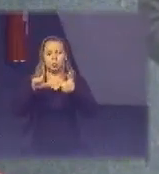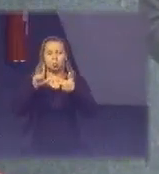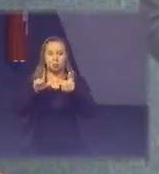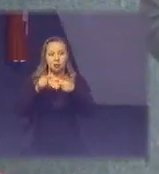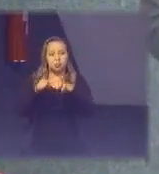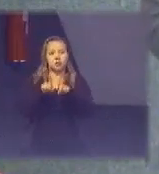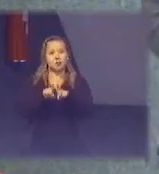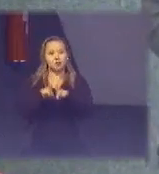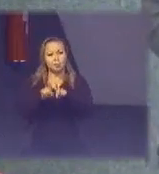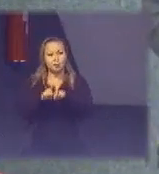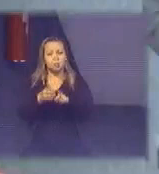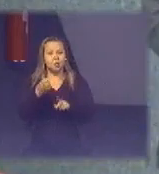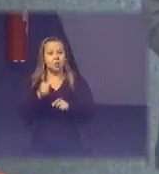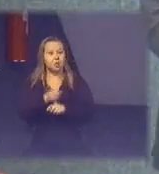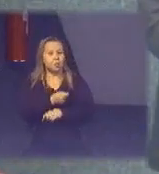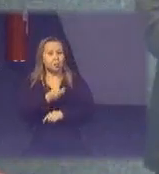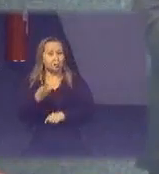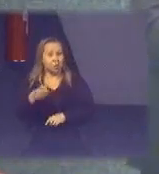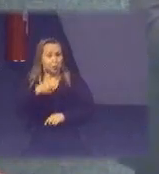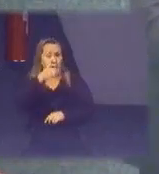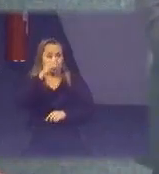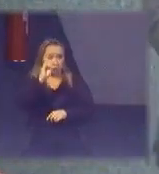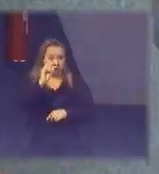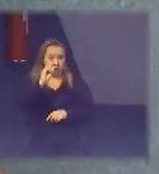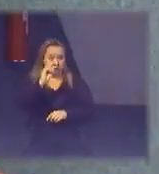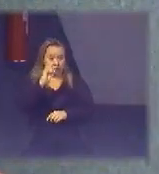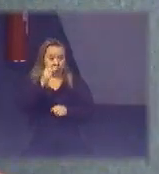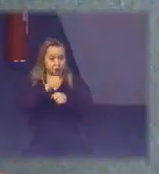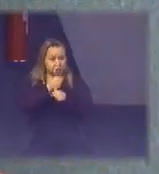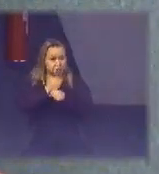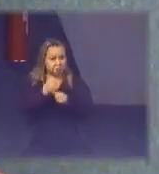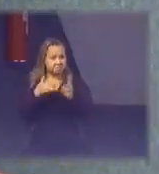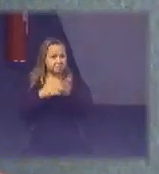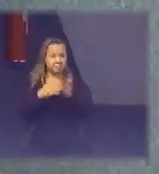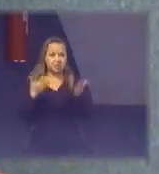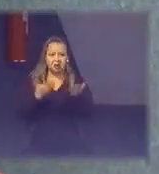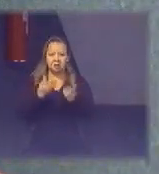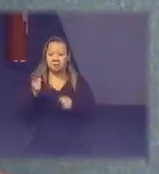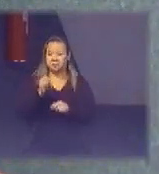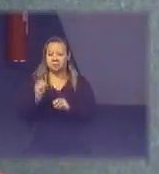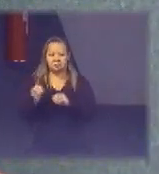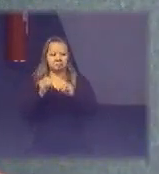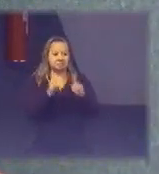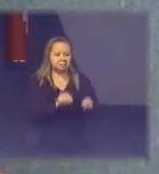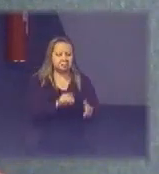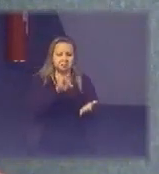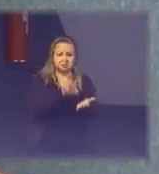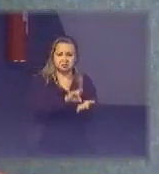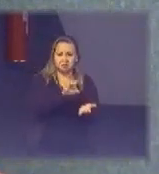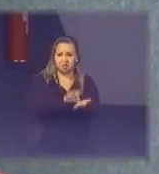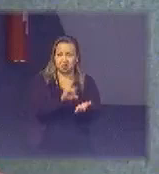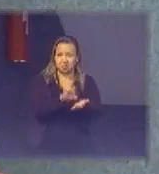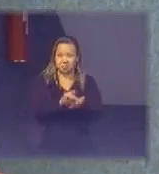quase 10 anos e até hoje ela não foi implantada efetivamente